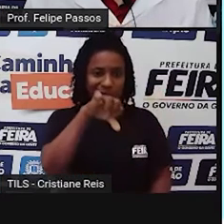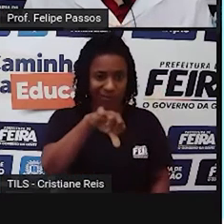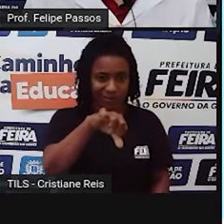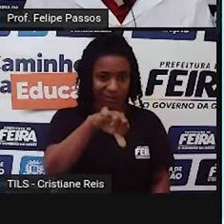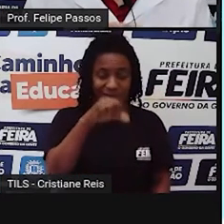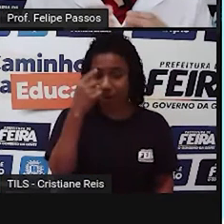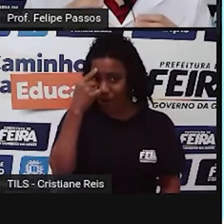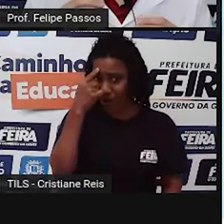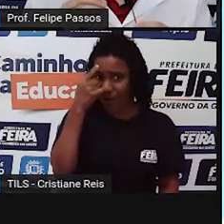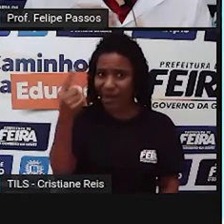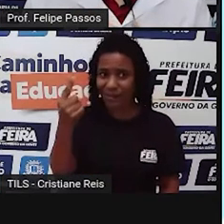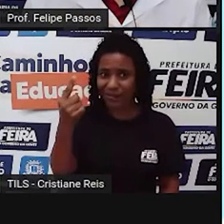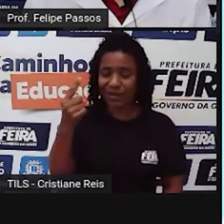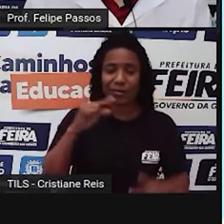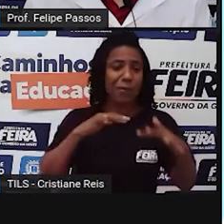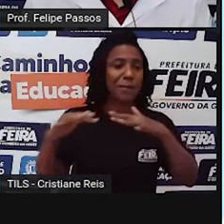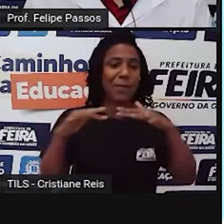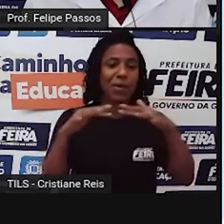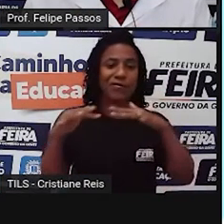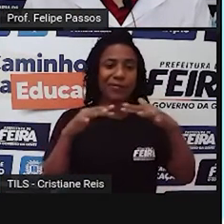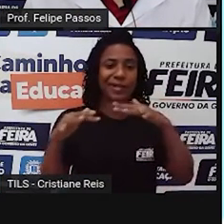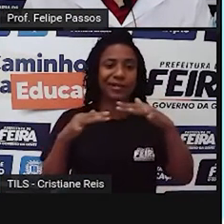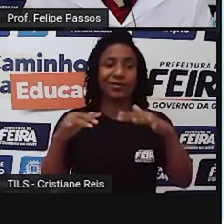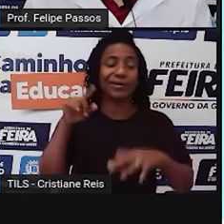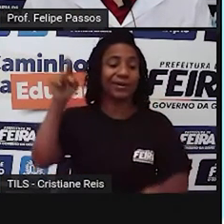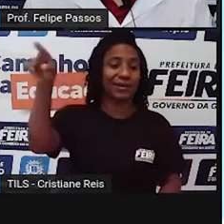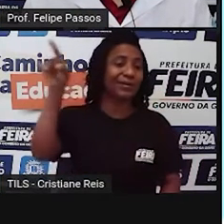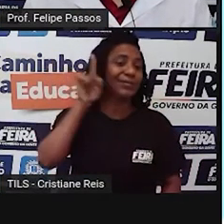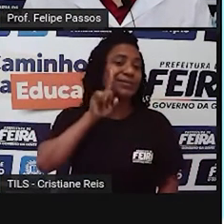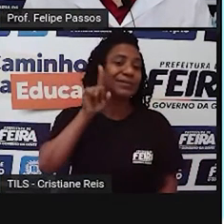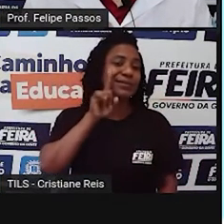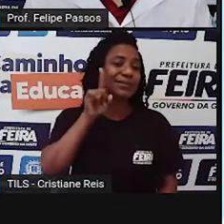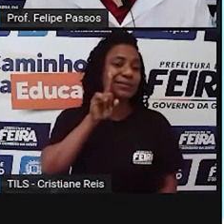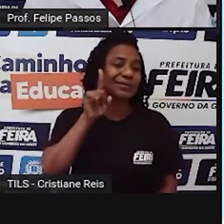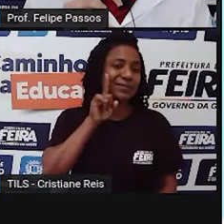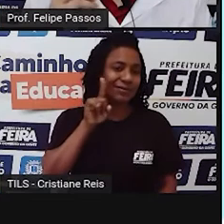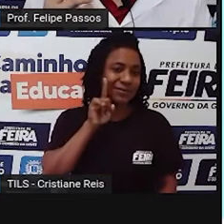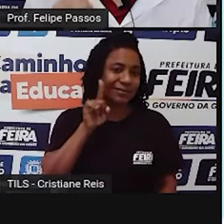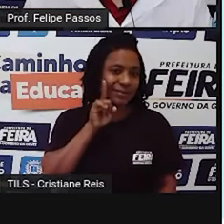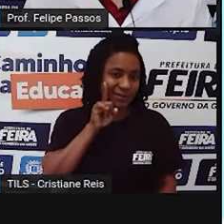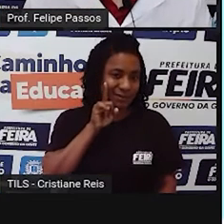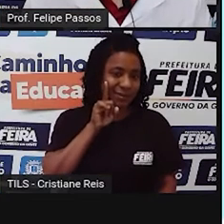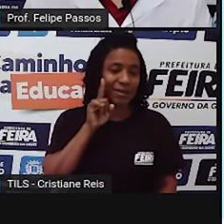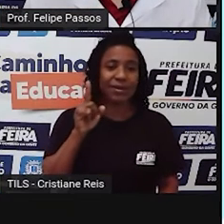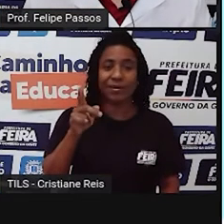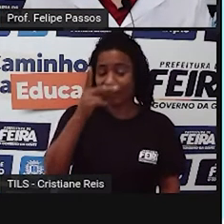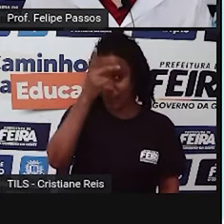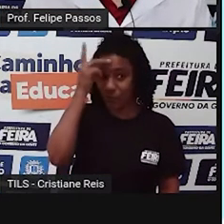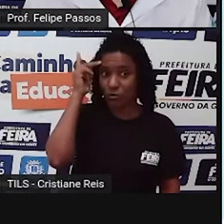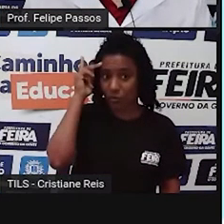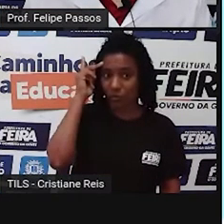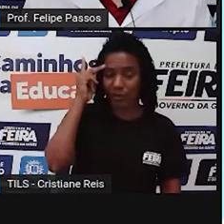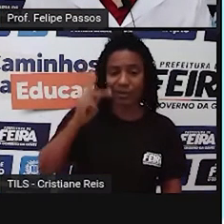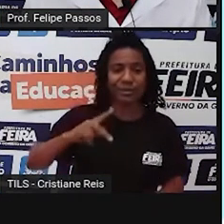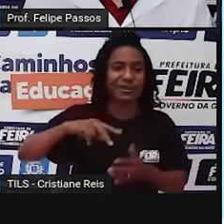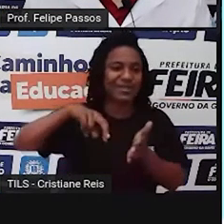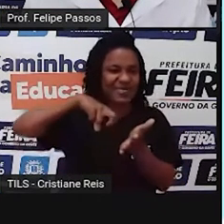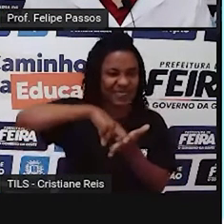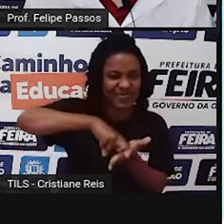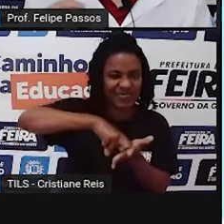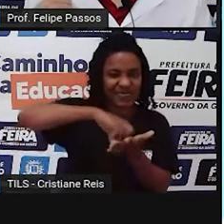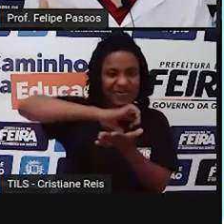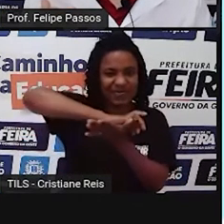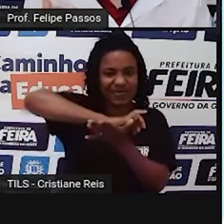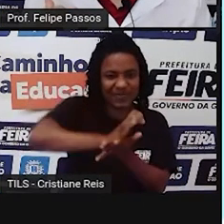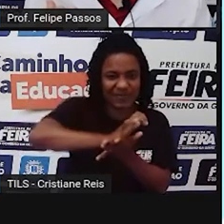Lives Matter que começou lá nos Estados Unidos com a morte depois de uma tortura de um homem negro